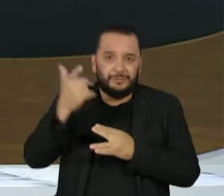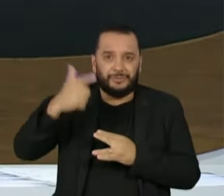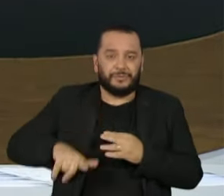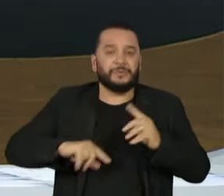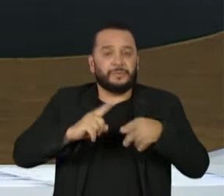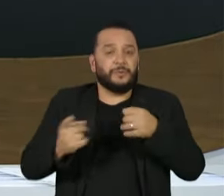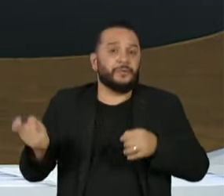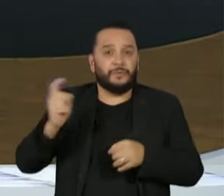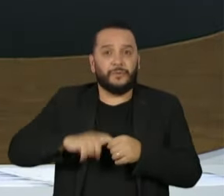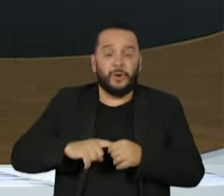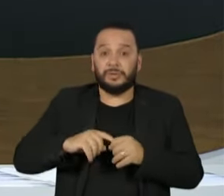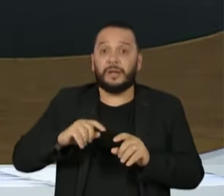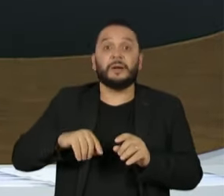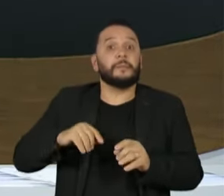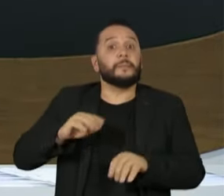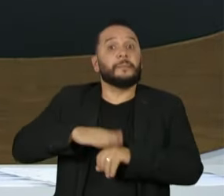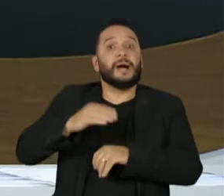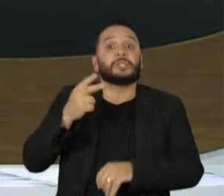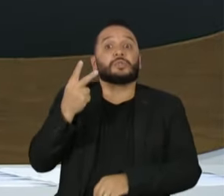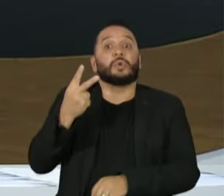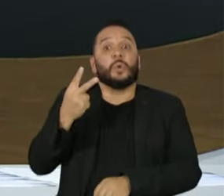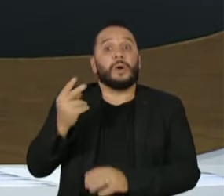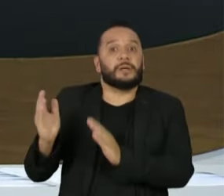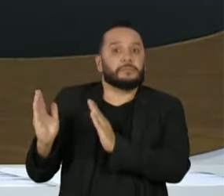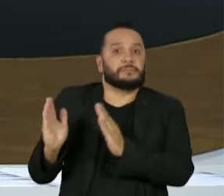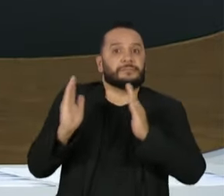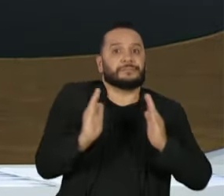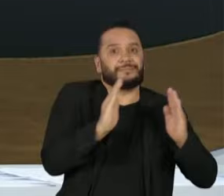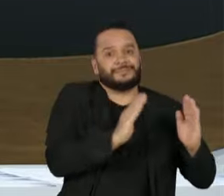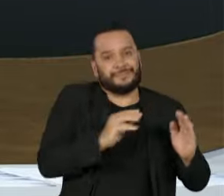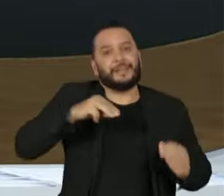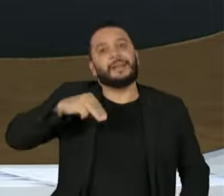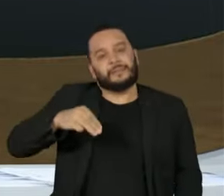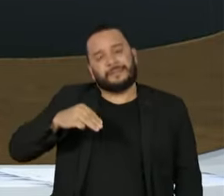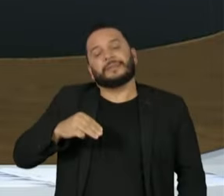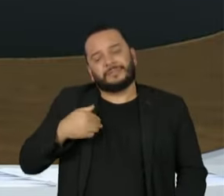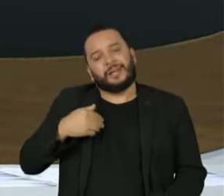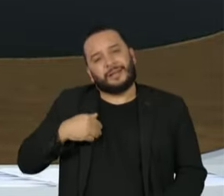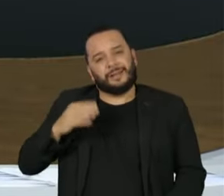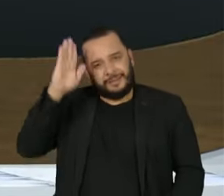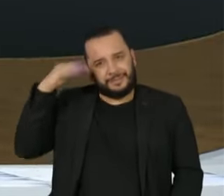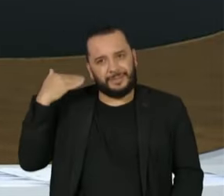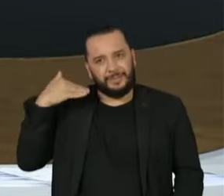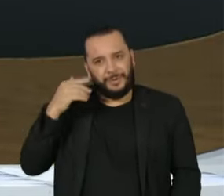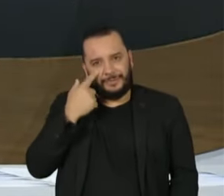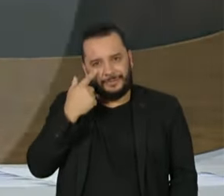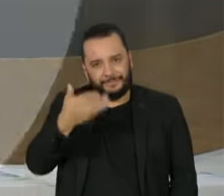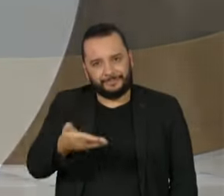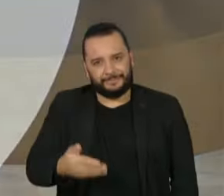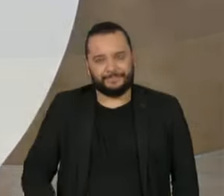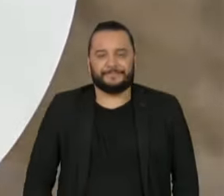intervalo e volta para outros dois blocos, com a senadora e candidata do MDB à presidência, Simone Tebet.